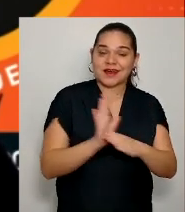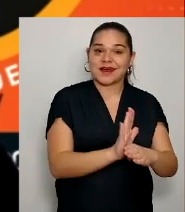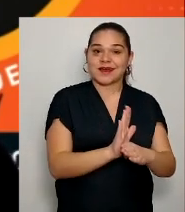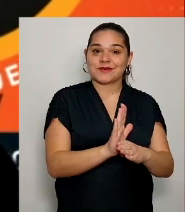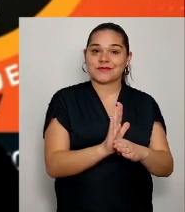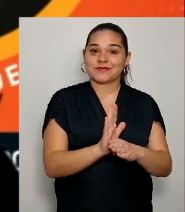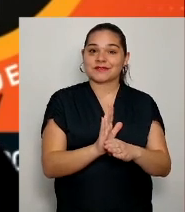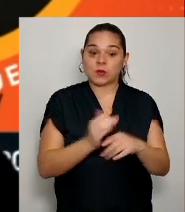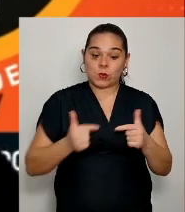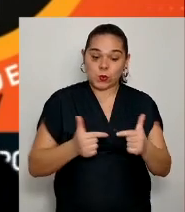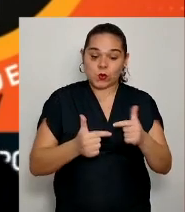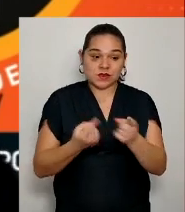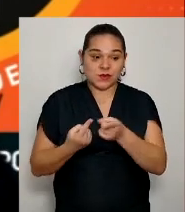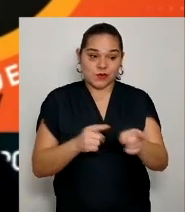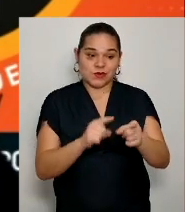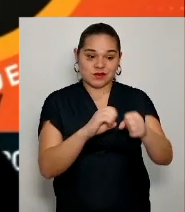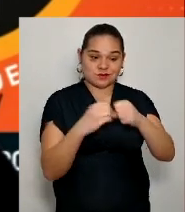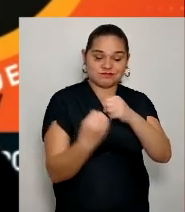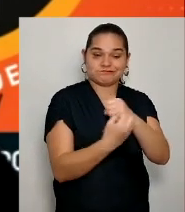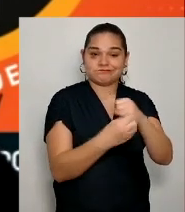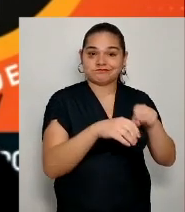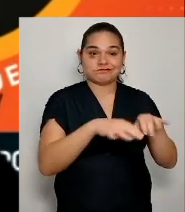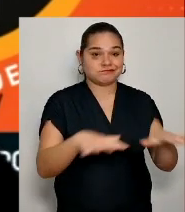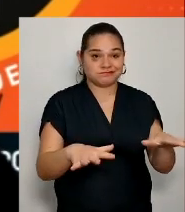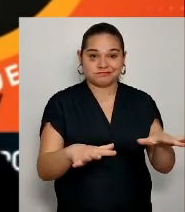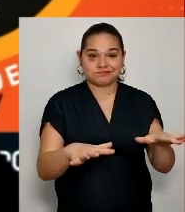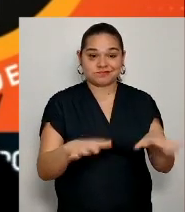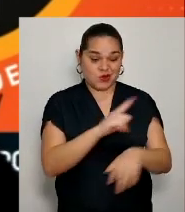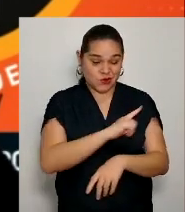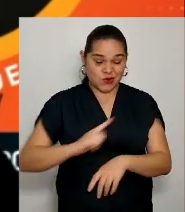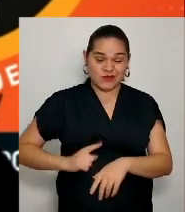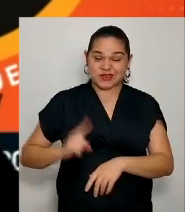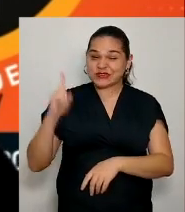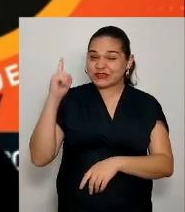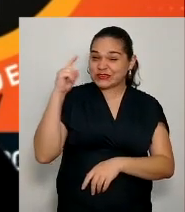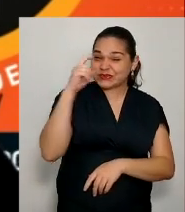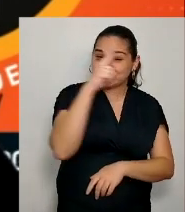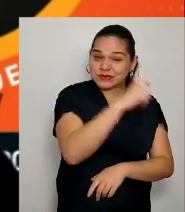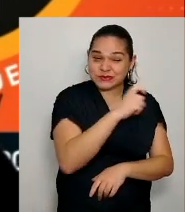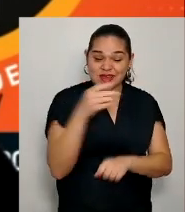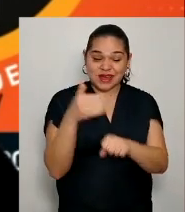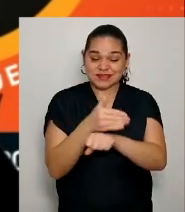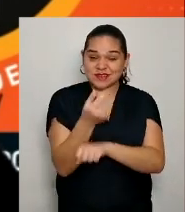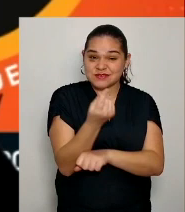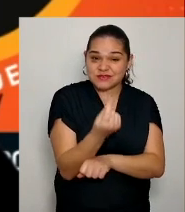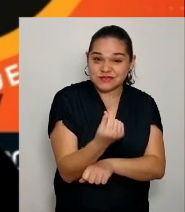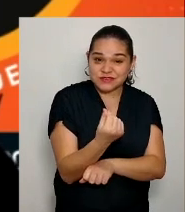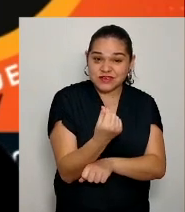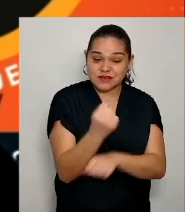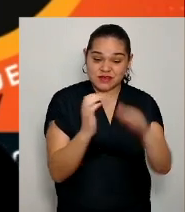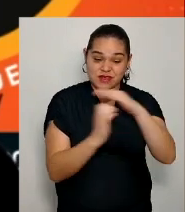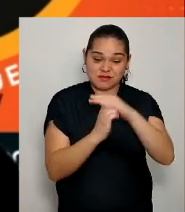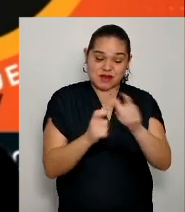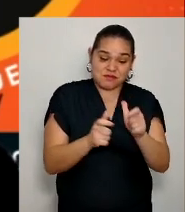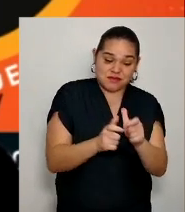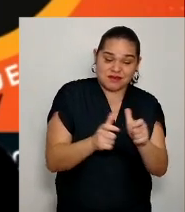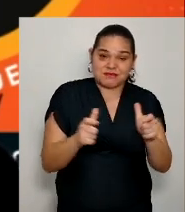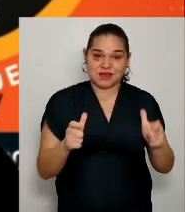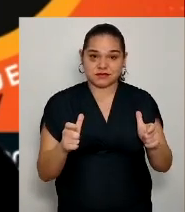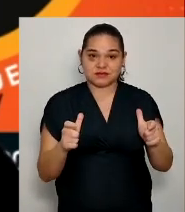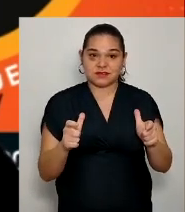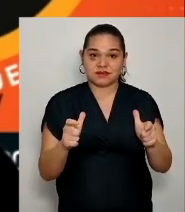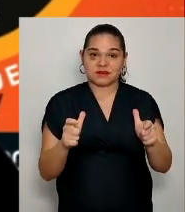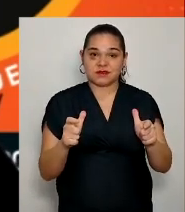o acesso financeiro à pequena e à média empresa, e até às montadoras, para que elas possam se sustentar